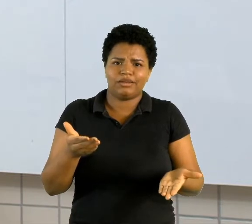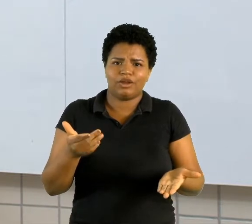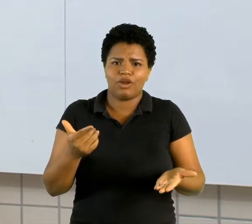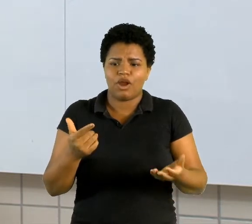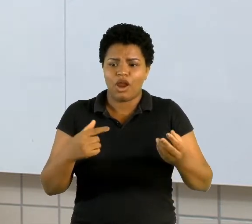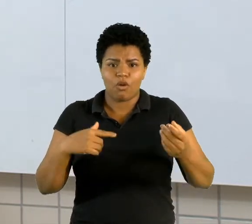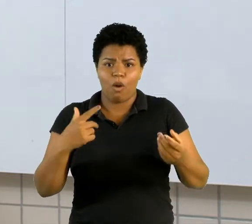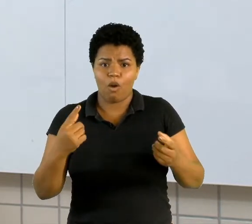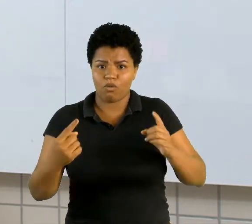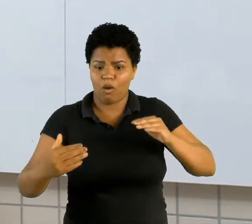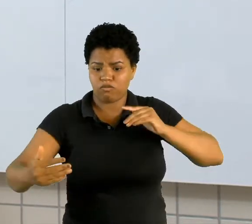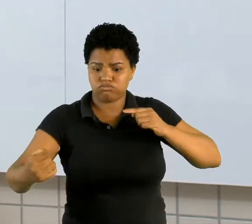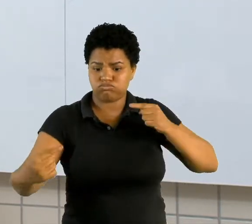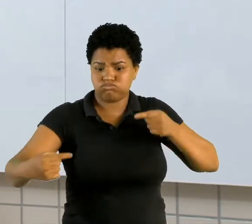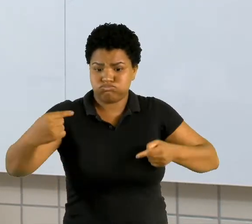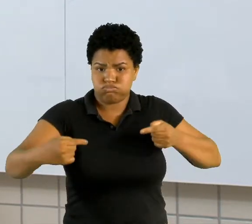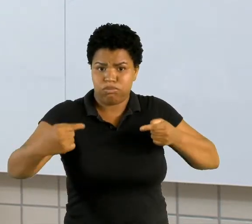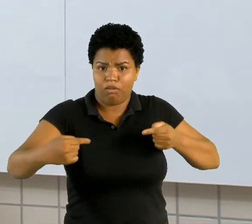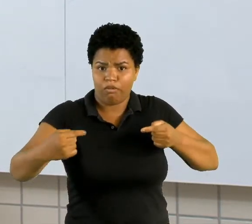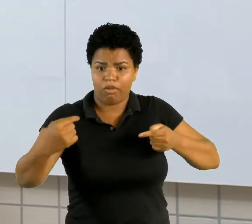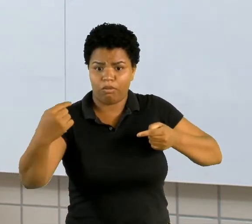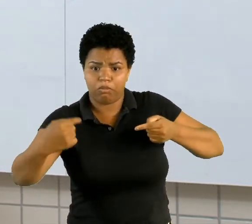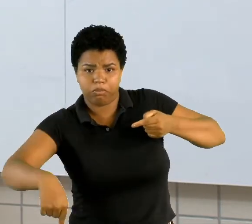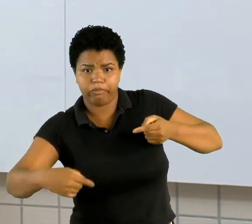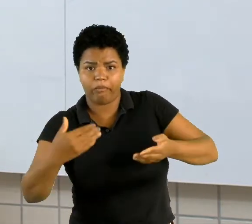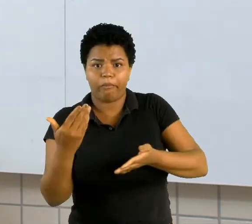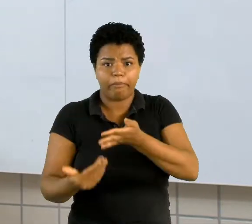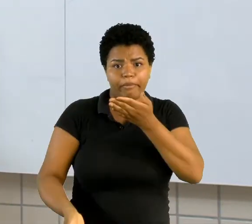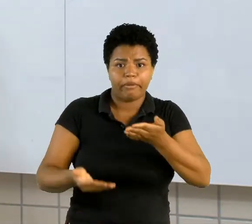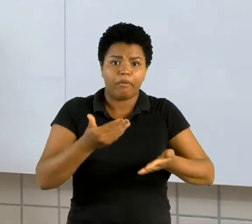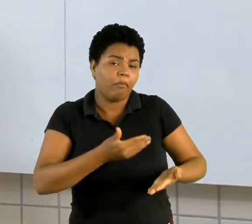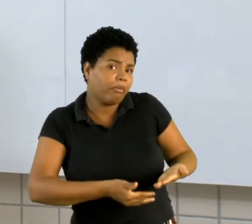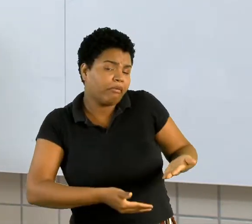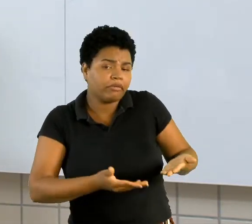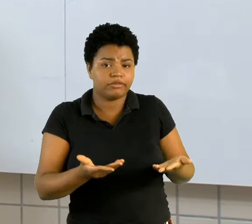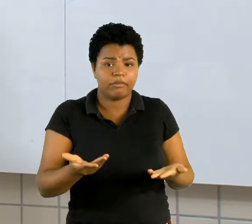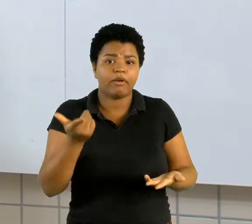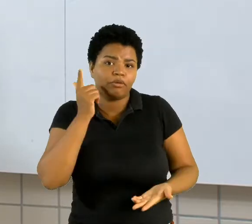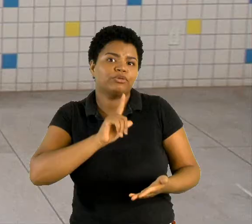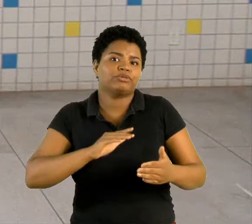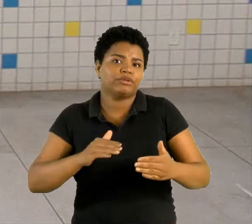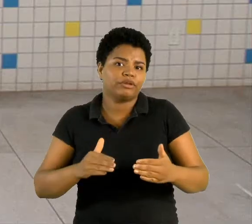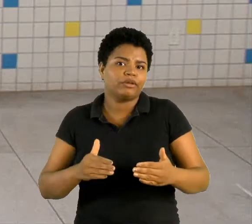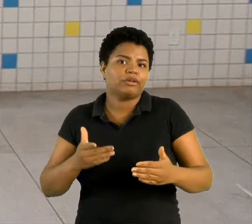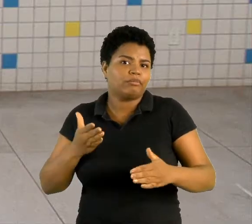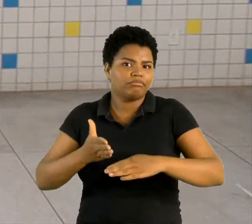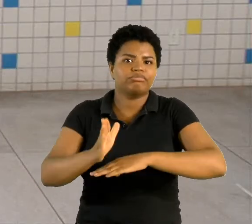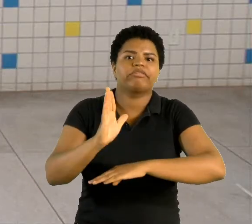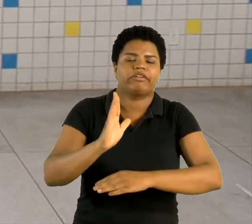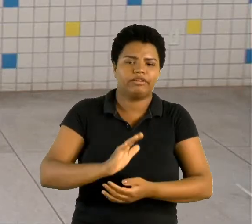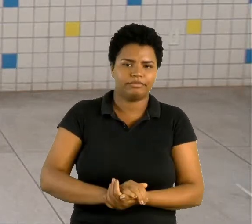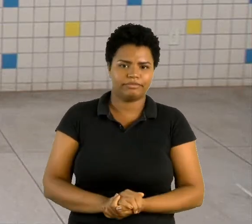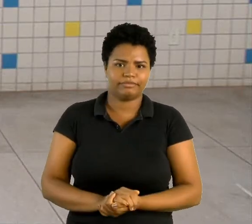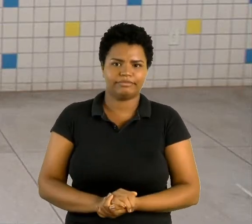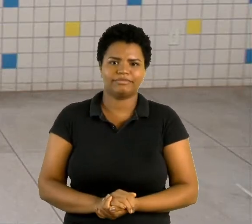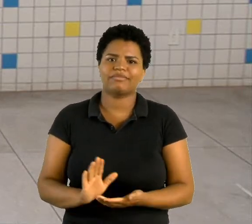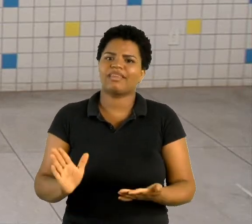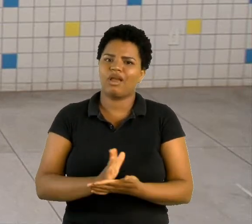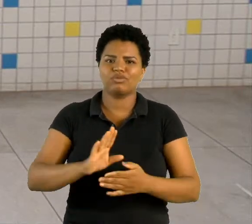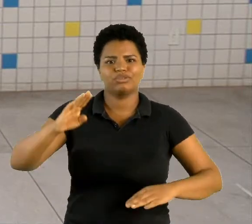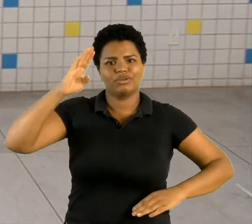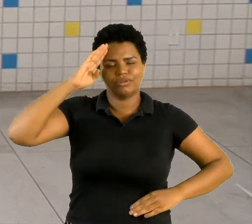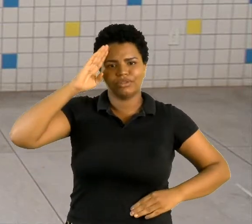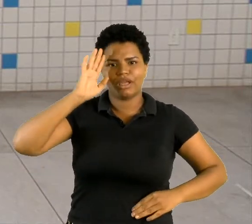primeiro e eles conseguirem avançar. Temos relatos de que alguns soldados chegaram a ficar